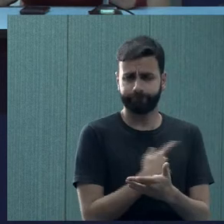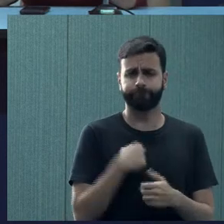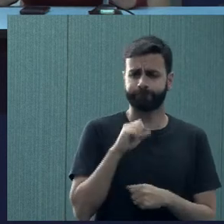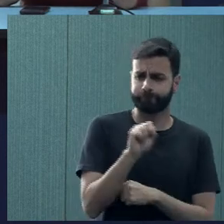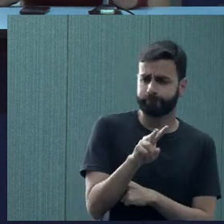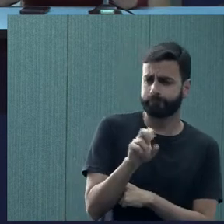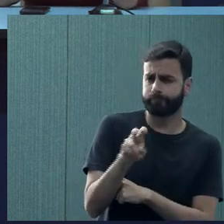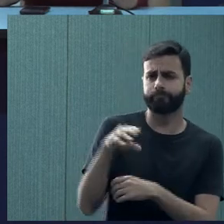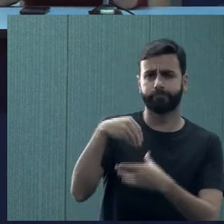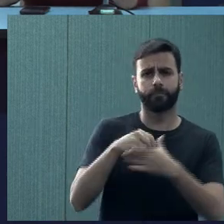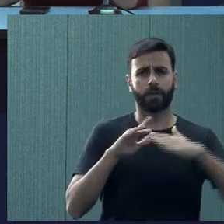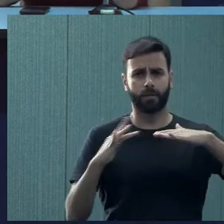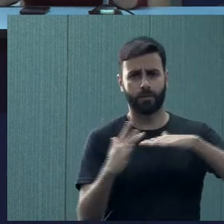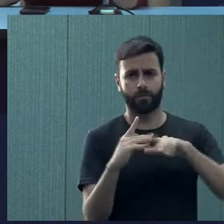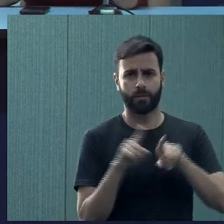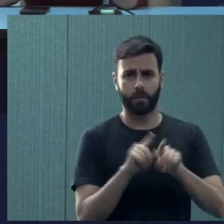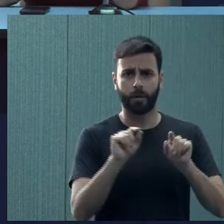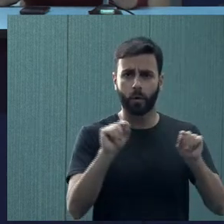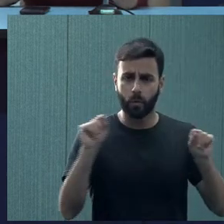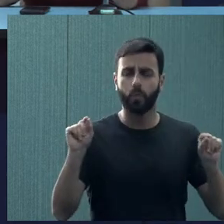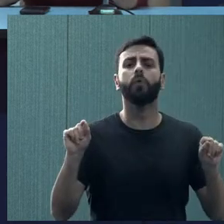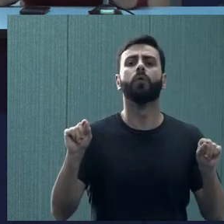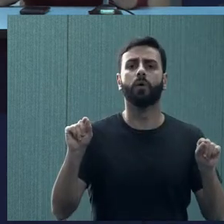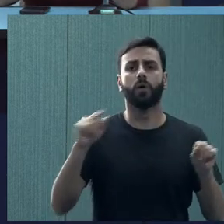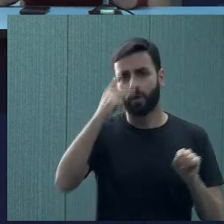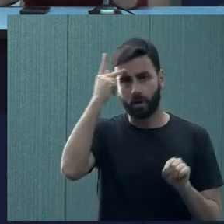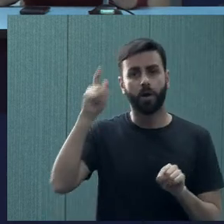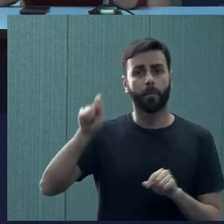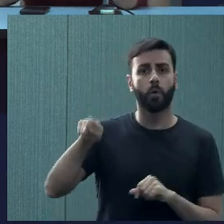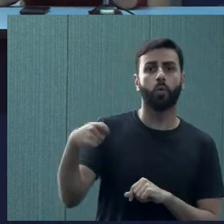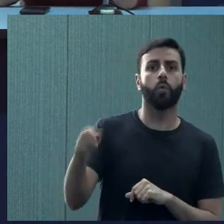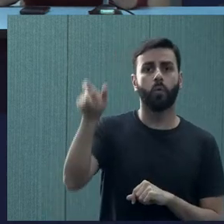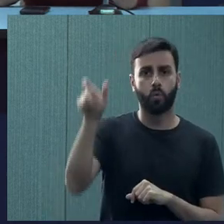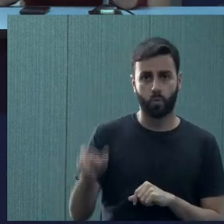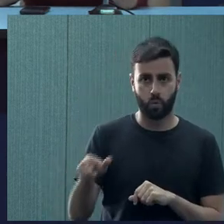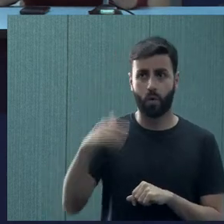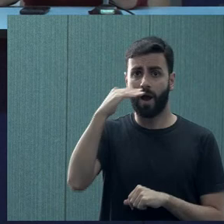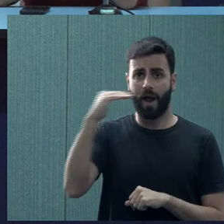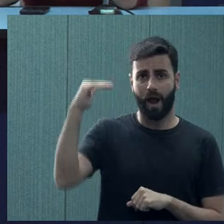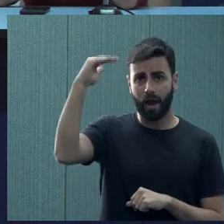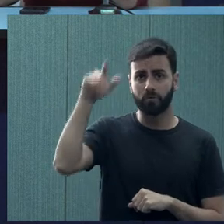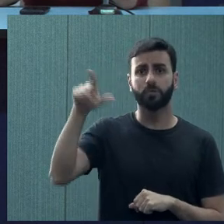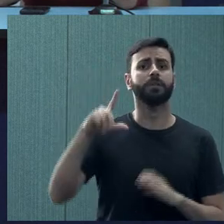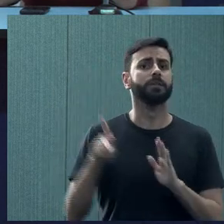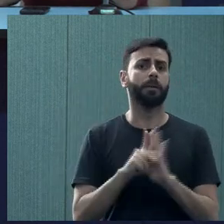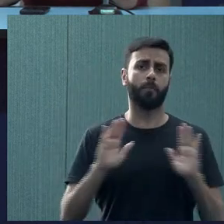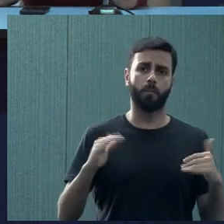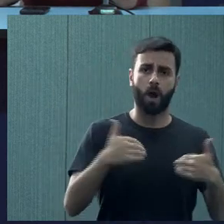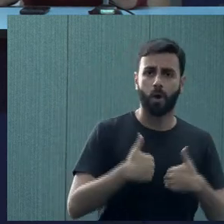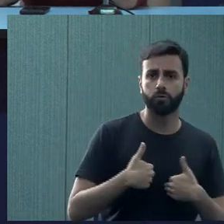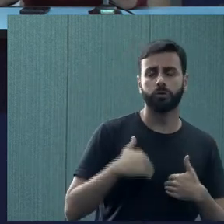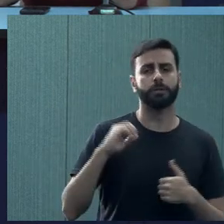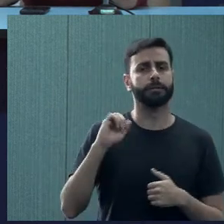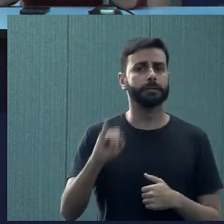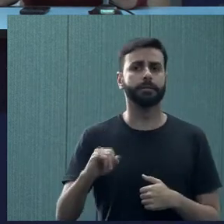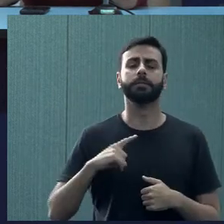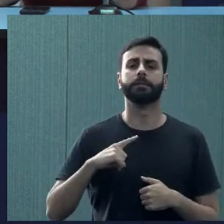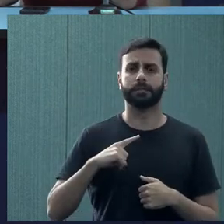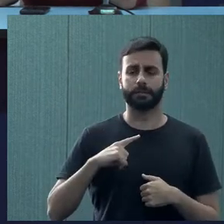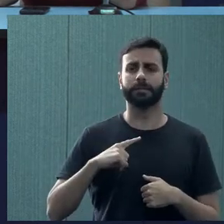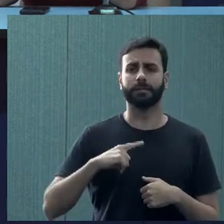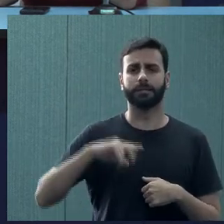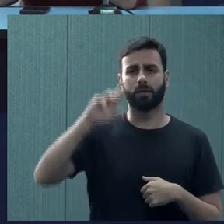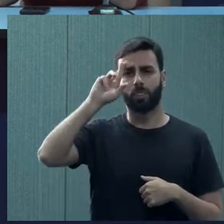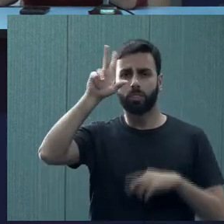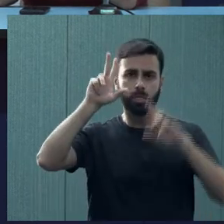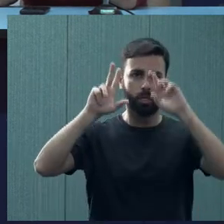nas mídias sociais pessoas que receberam o diagnóstico na fase adulta, seja transtorno espectroautista, seja déficit de atenção